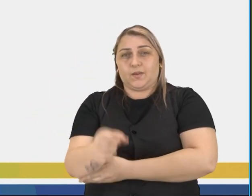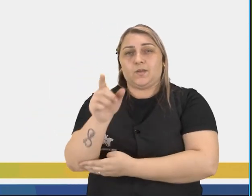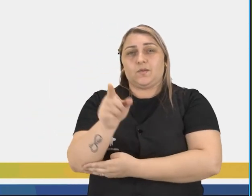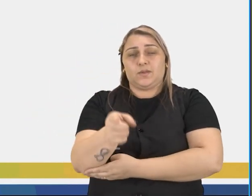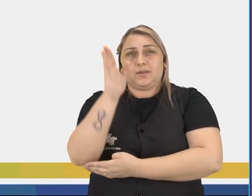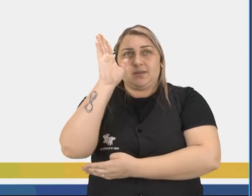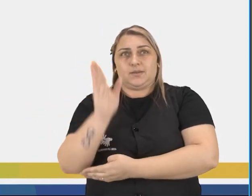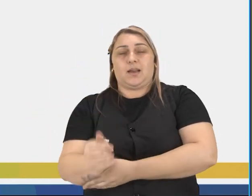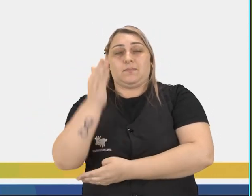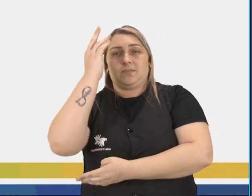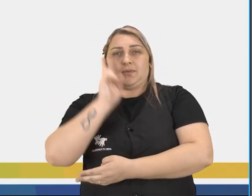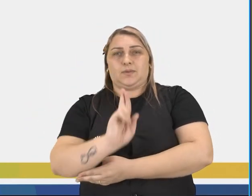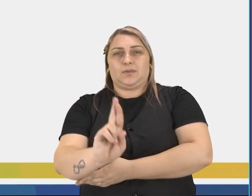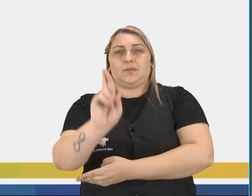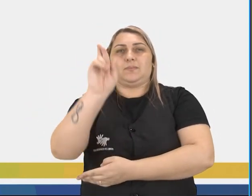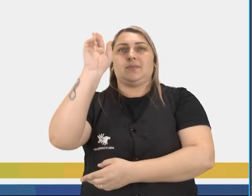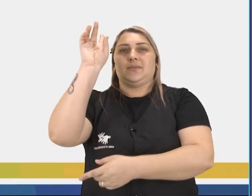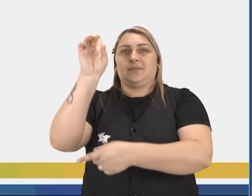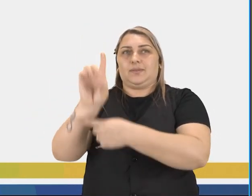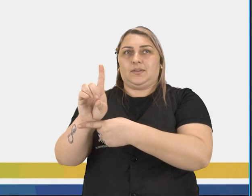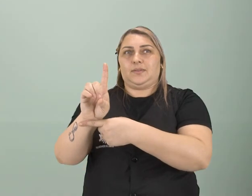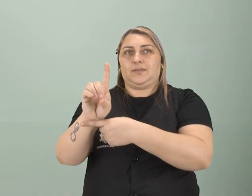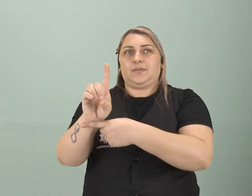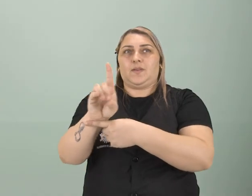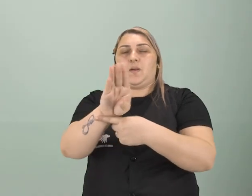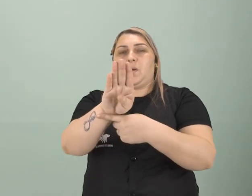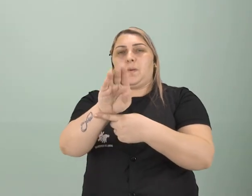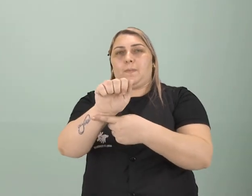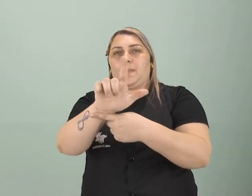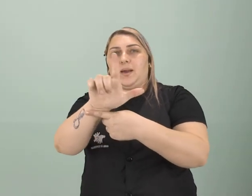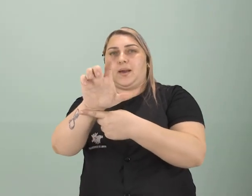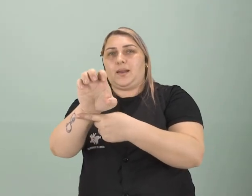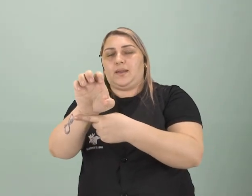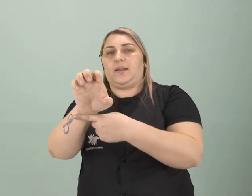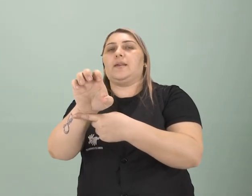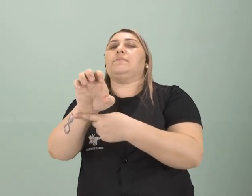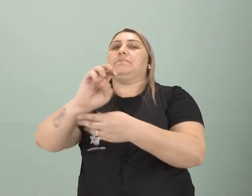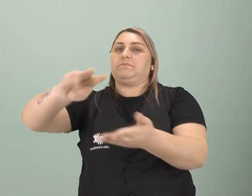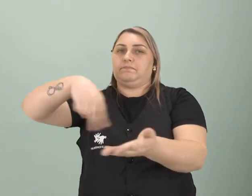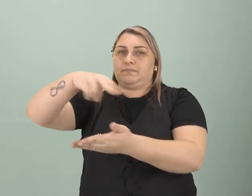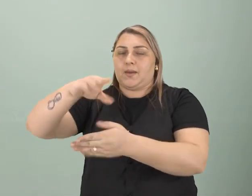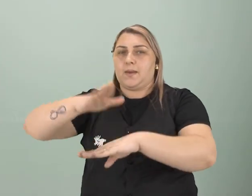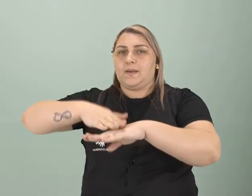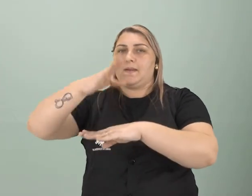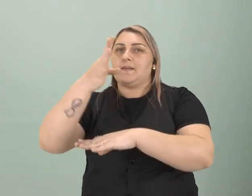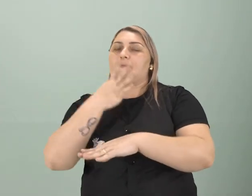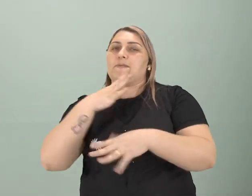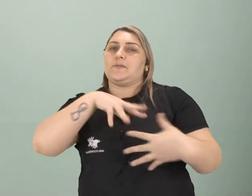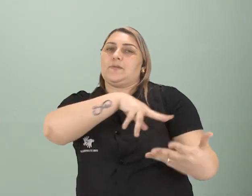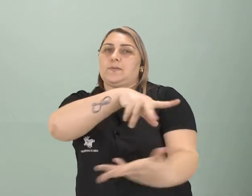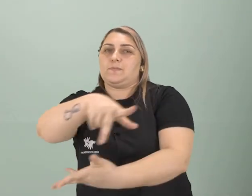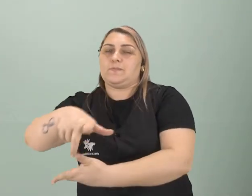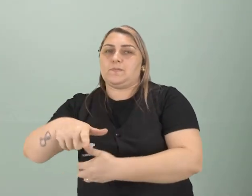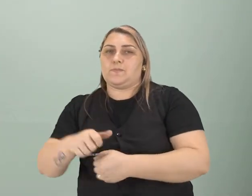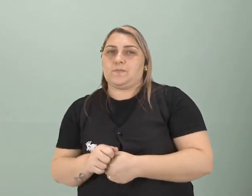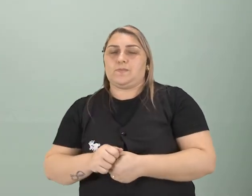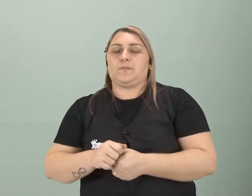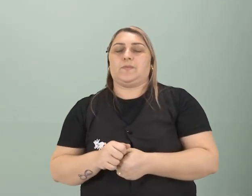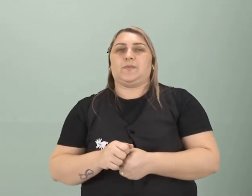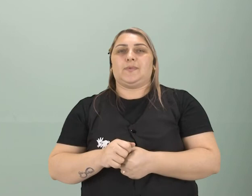você sabe que a resposta é a letra D. O balé é a dança mais conhecida no mundo, e ela é totalmente